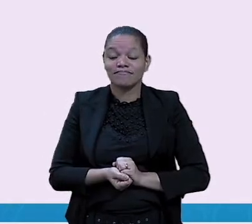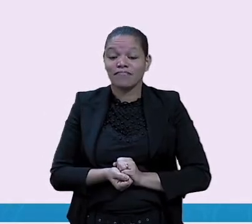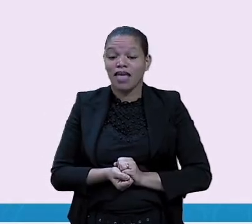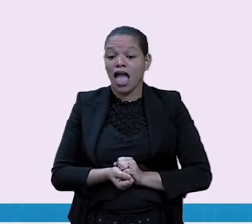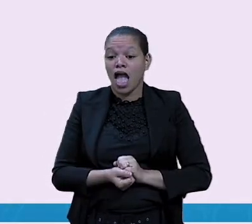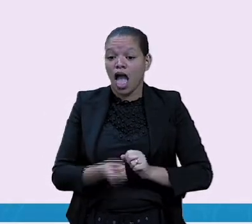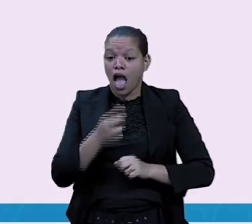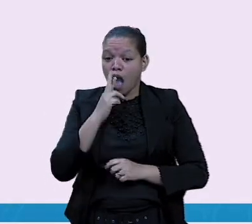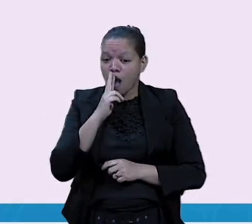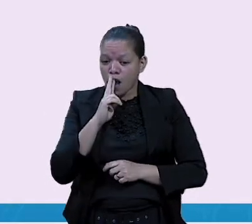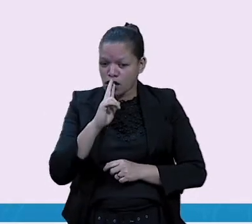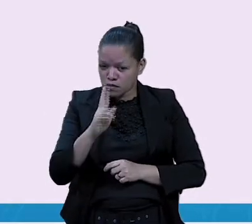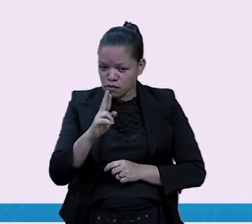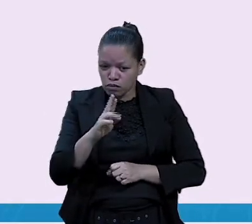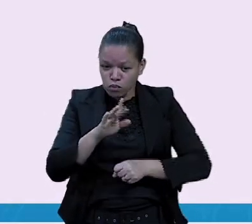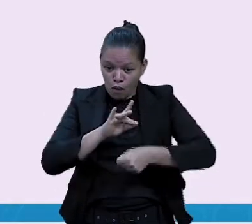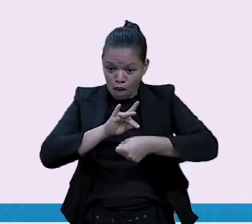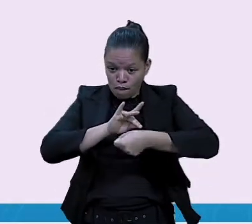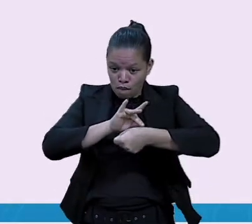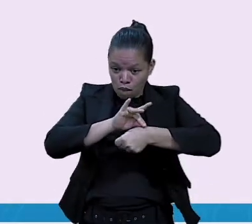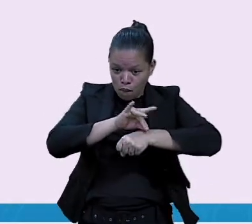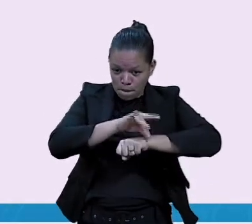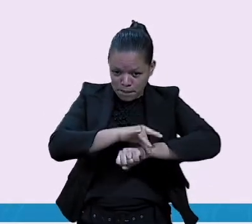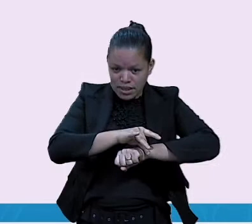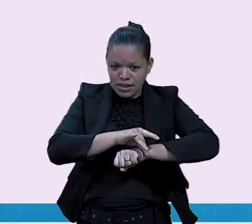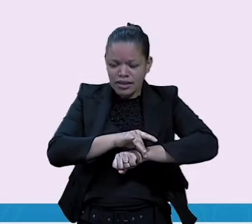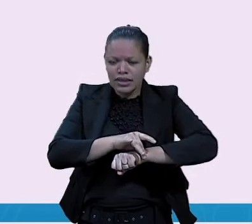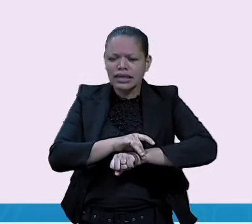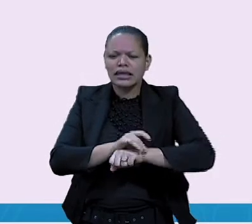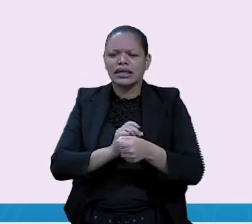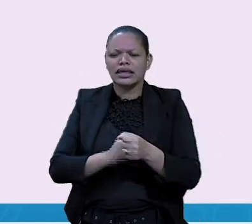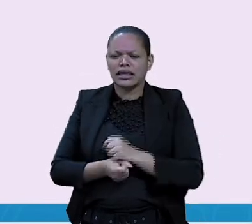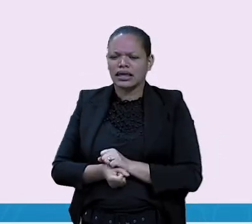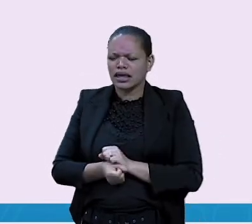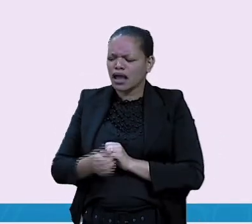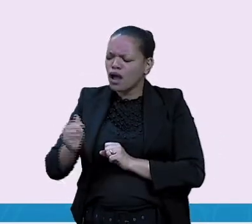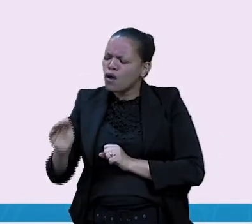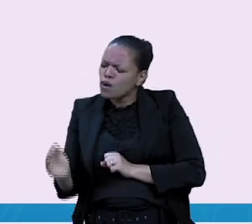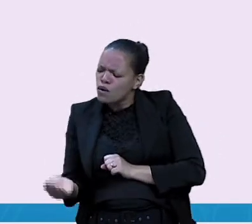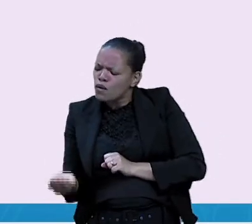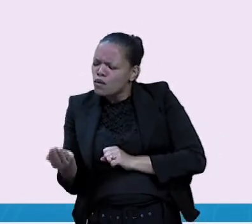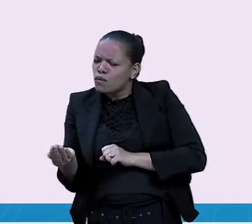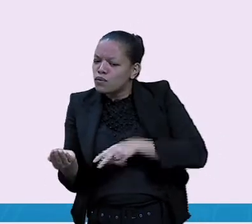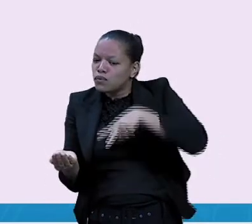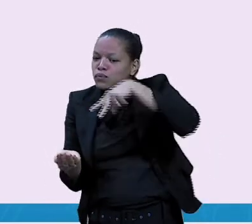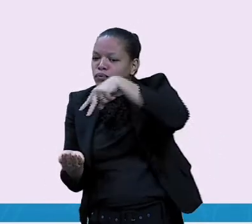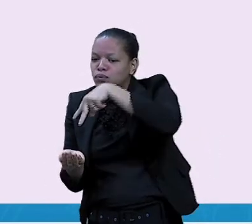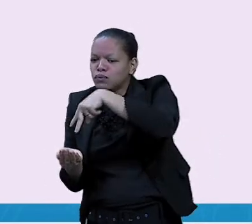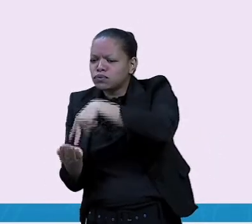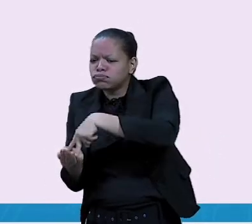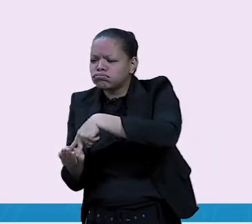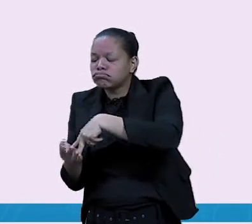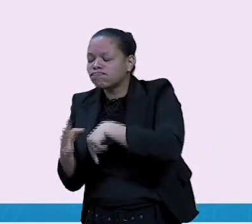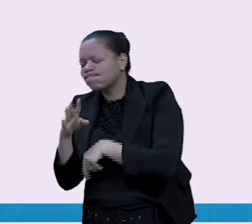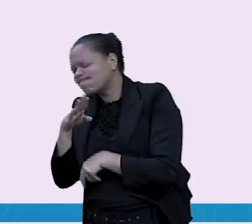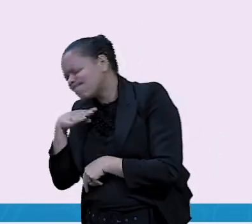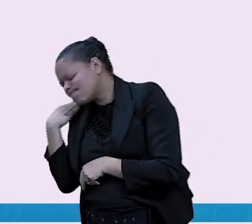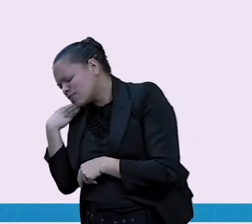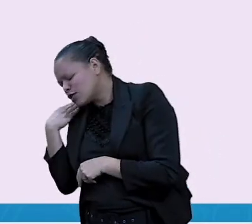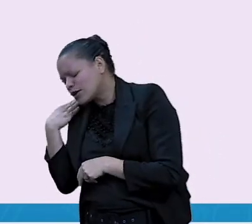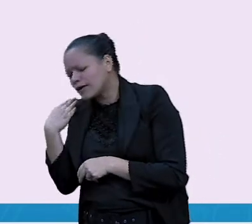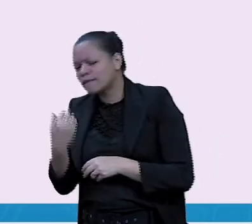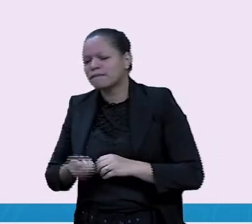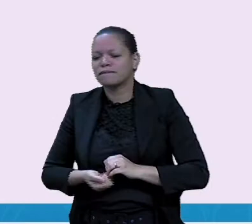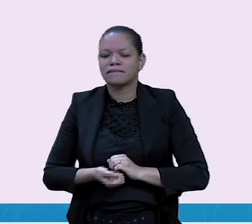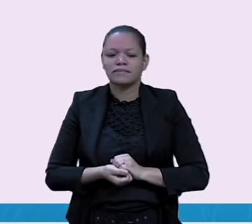teria morrido afogada, né? E a número oito para salvar a pomba do caçador. O